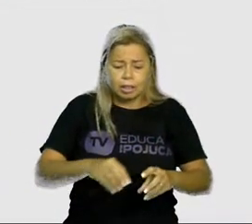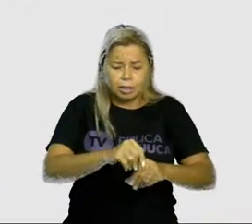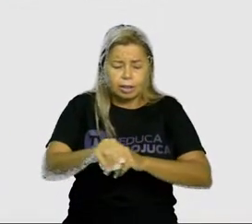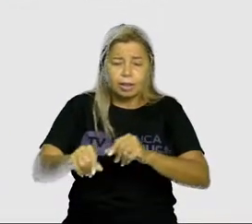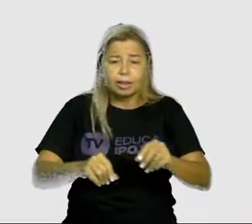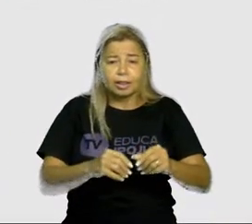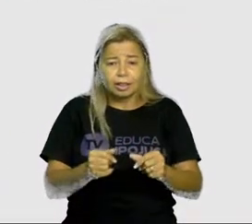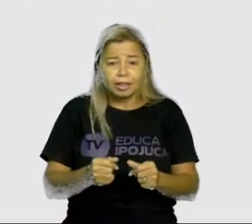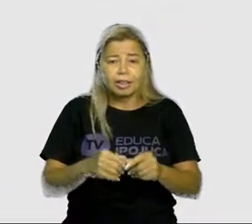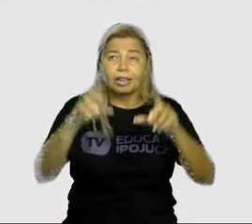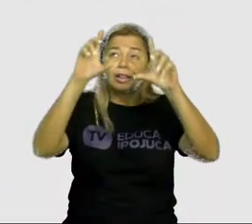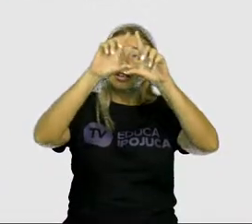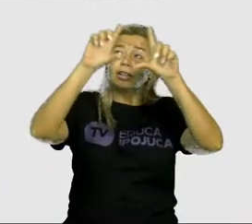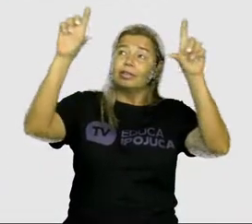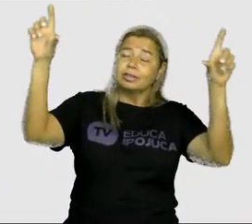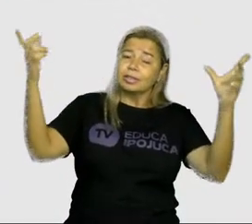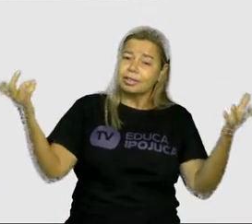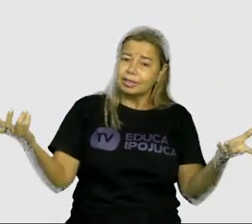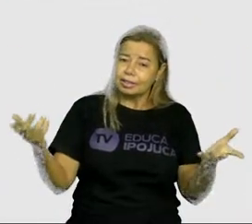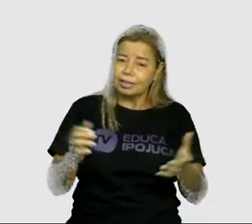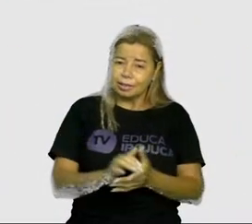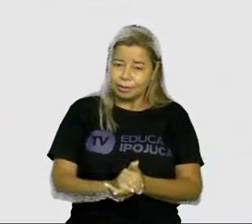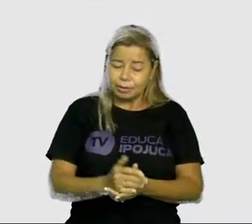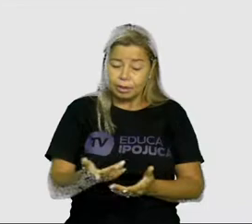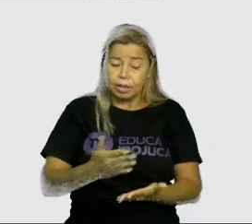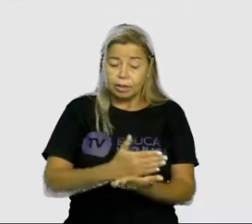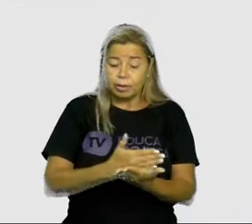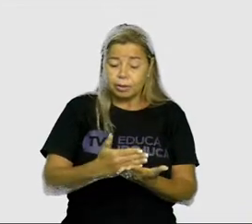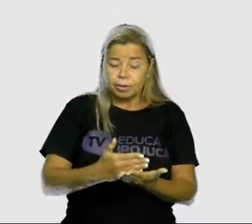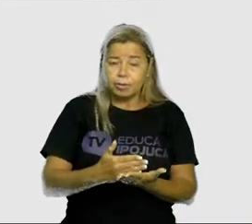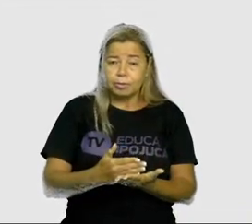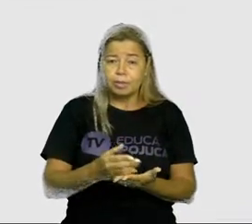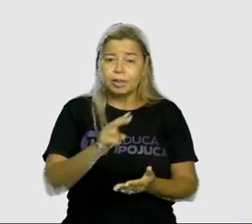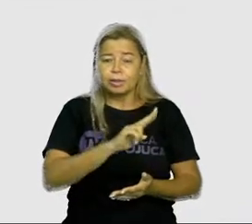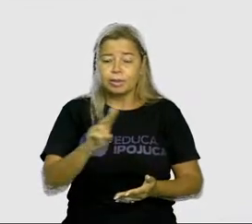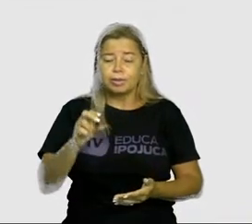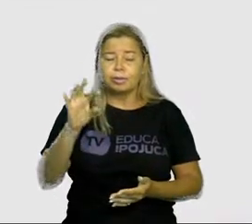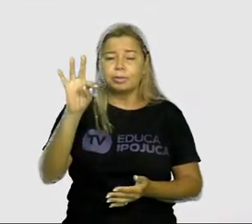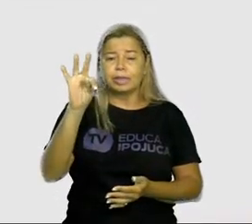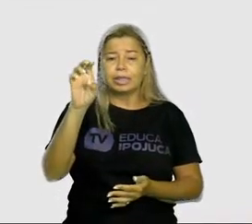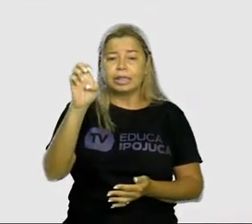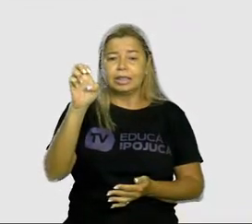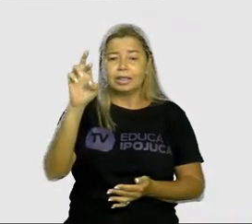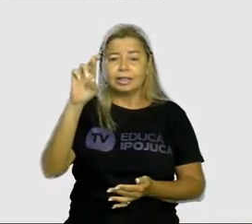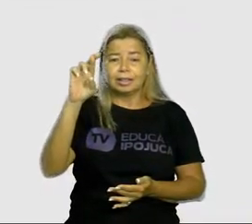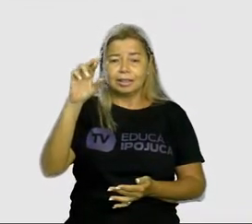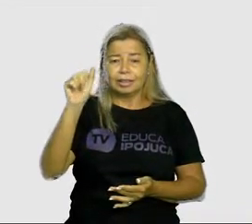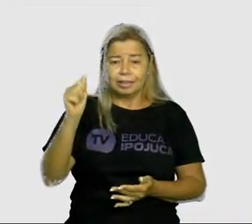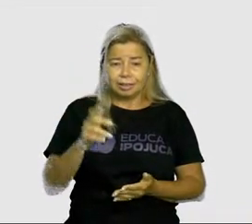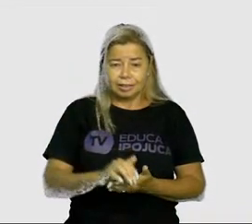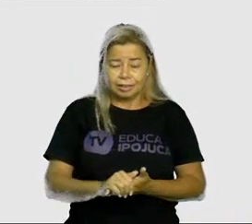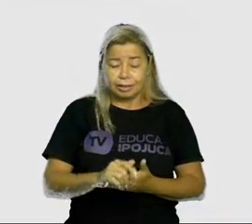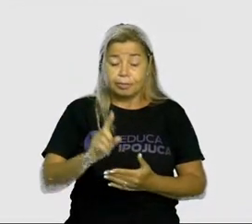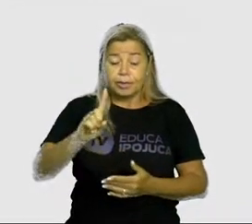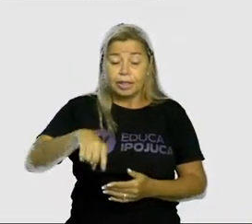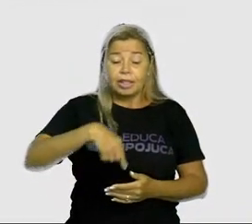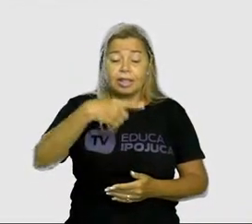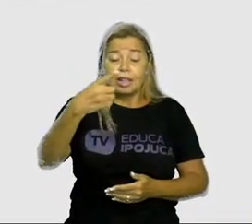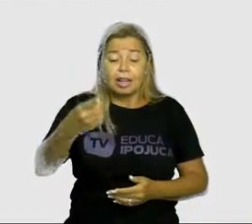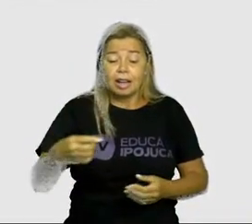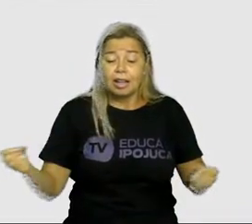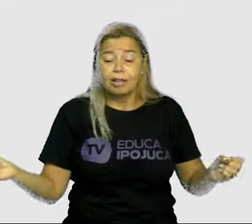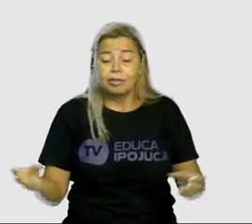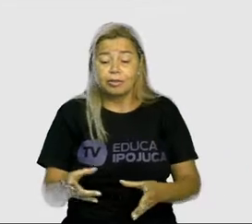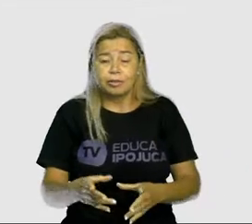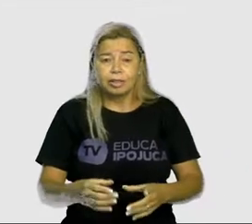Enumeradas. A gente tem aqui o início, a gente chama da terra. Lá, a última casinha, que geralmente é o dez, a gente chama ela do céu. Então